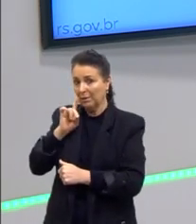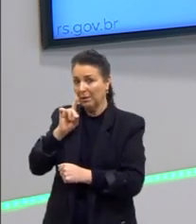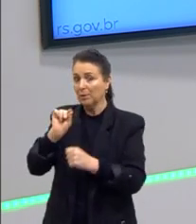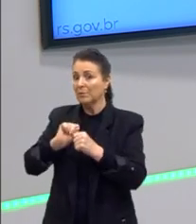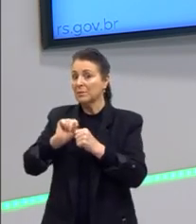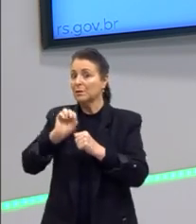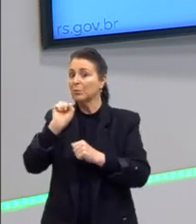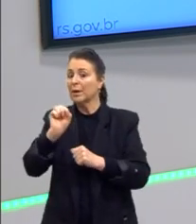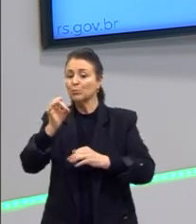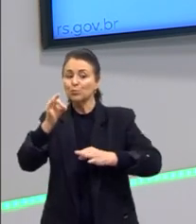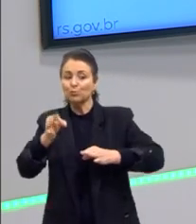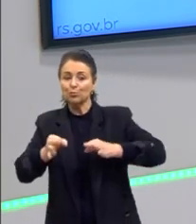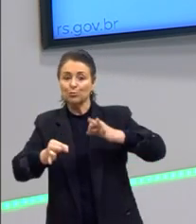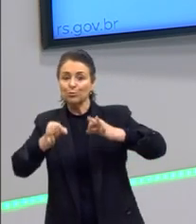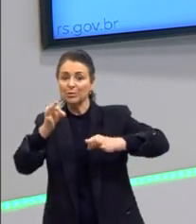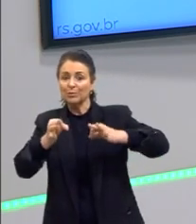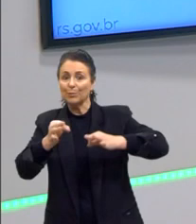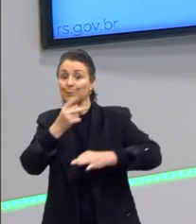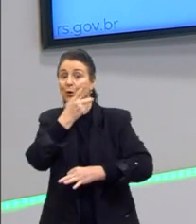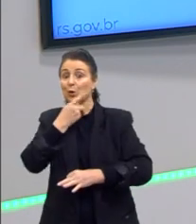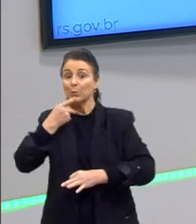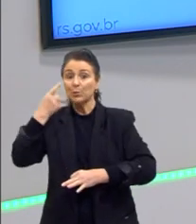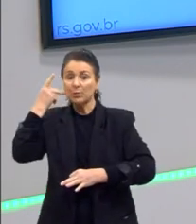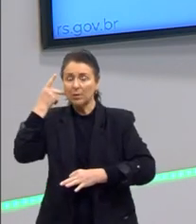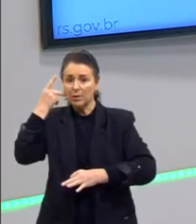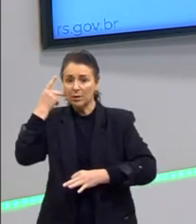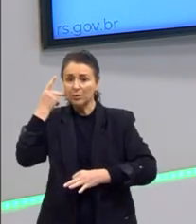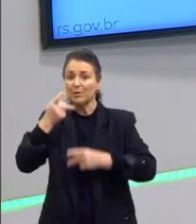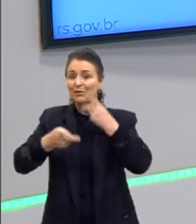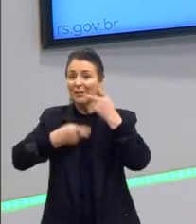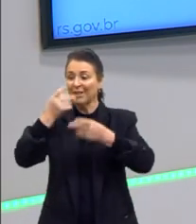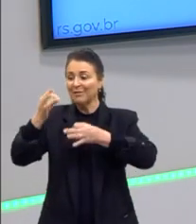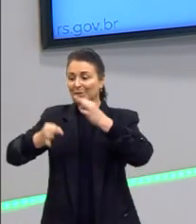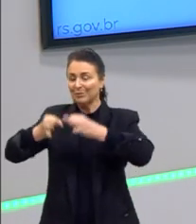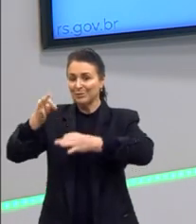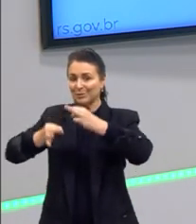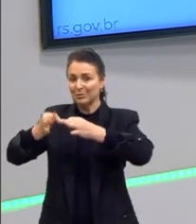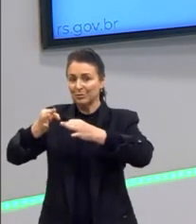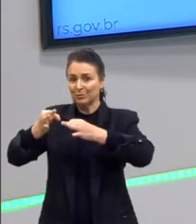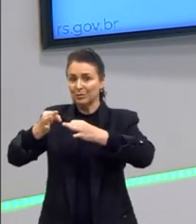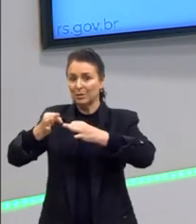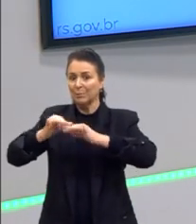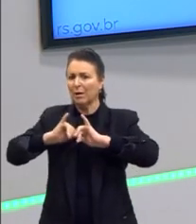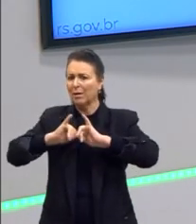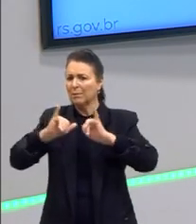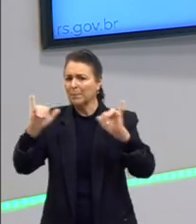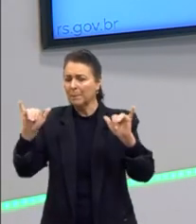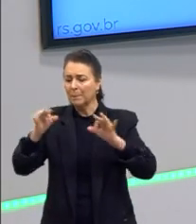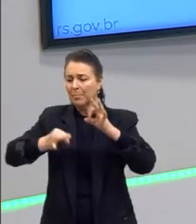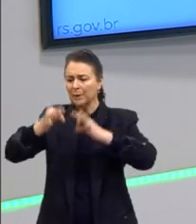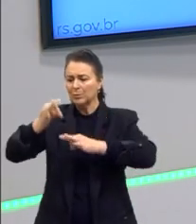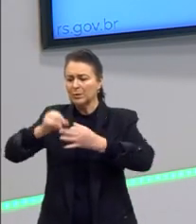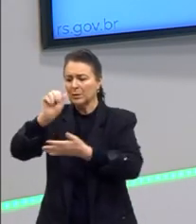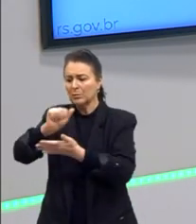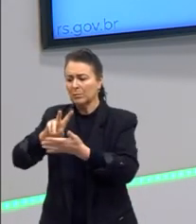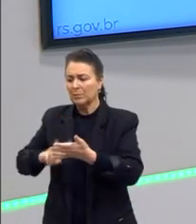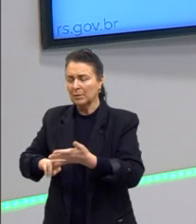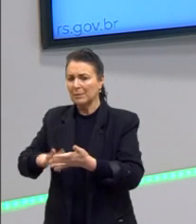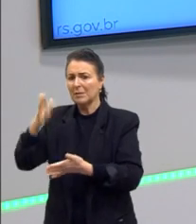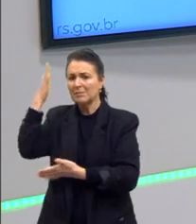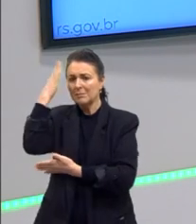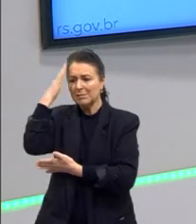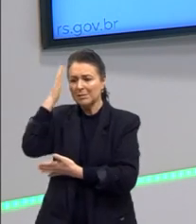juízo. E aí, pro Kant, o que interessava era o juízo. E para emitir juízo, para eu ter certeza do conhecimento,